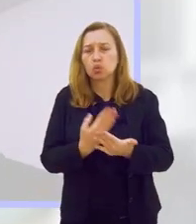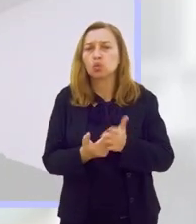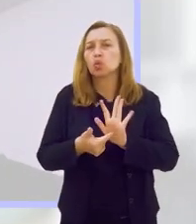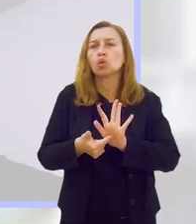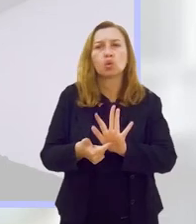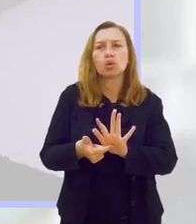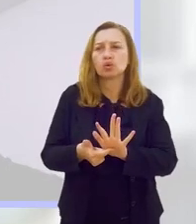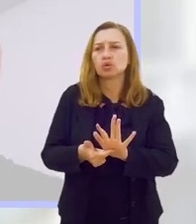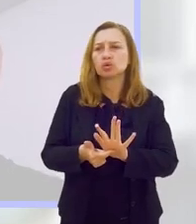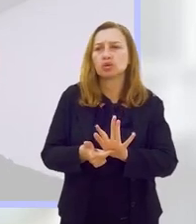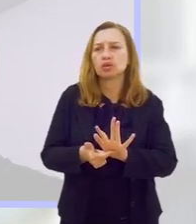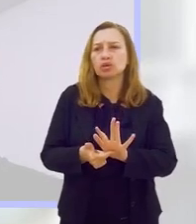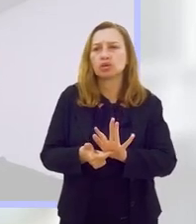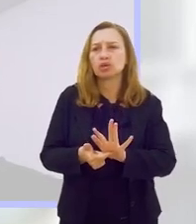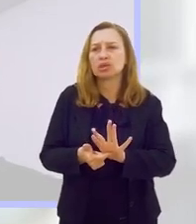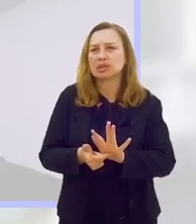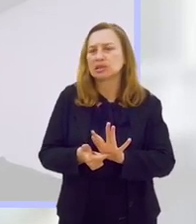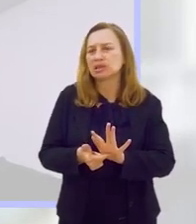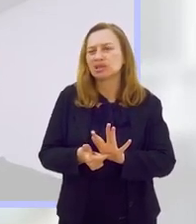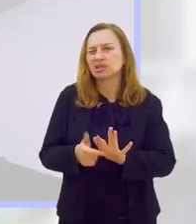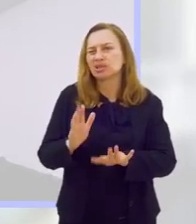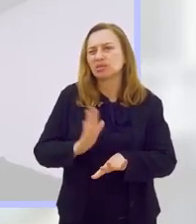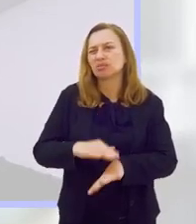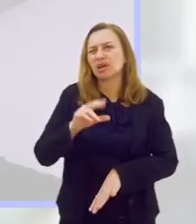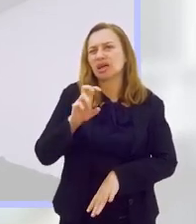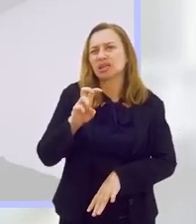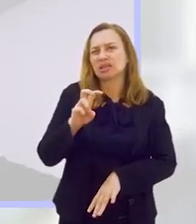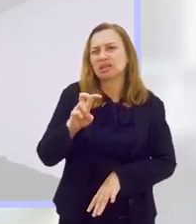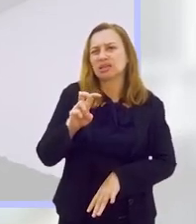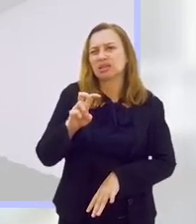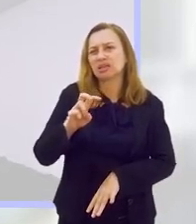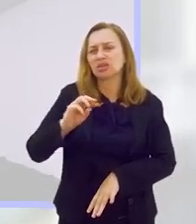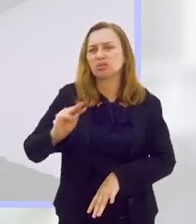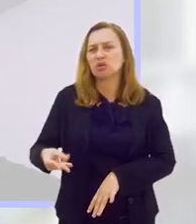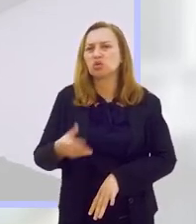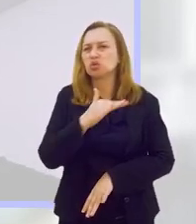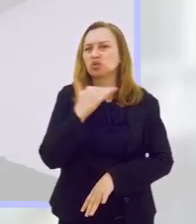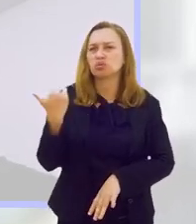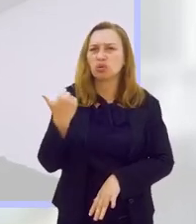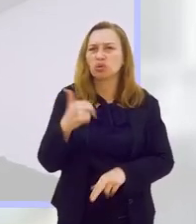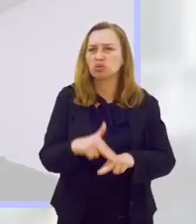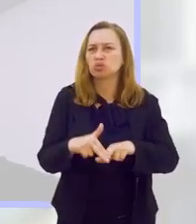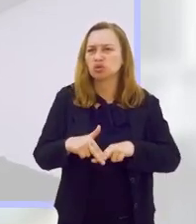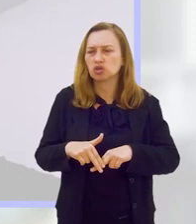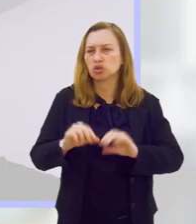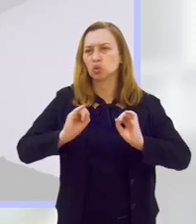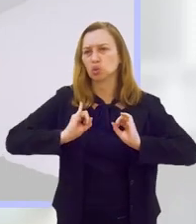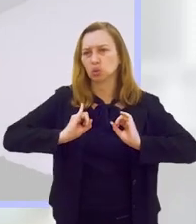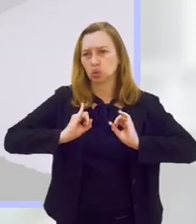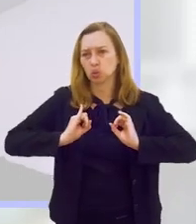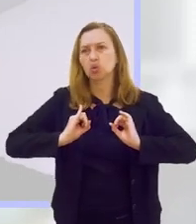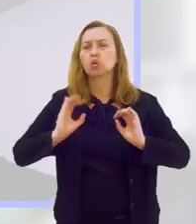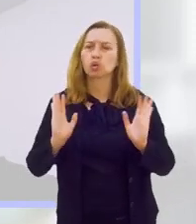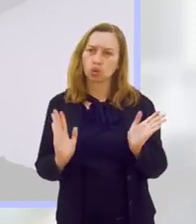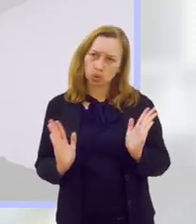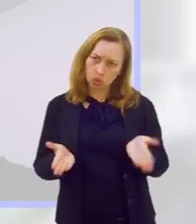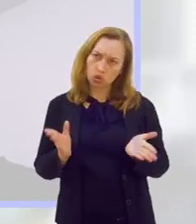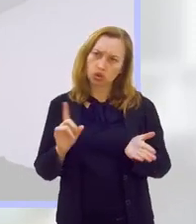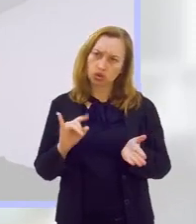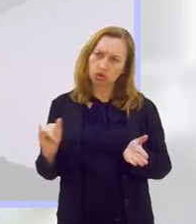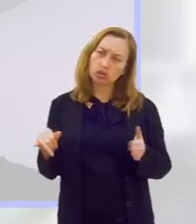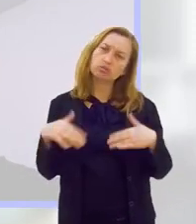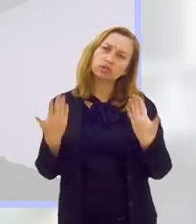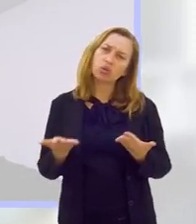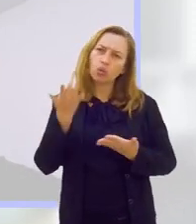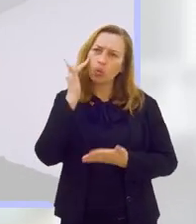estudos mostram que cerca de mais de 5 milhões de mortes são devidos ao sedentarismo hoje em dia, né?